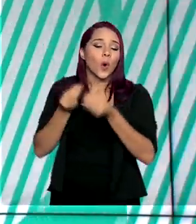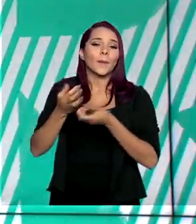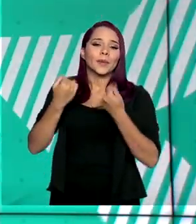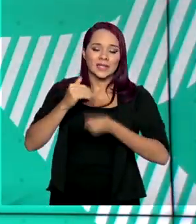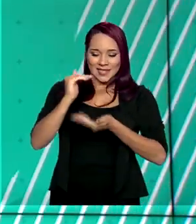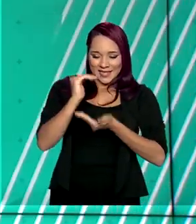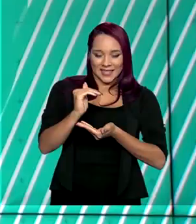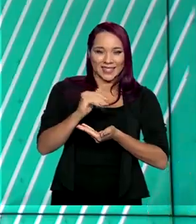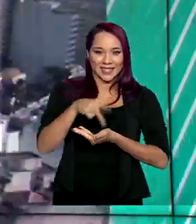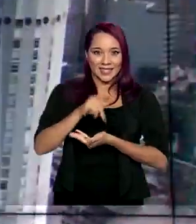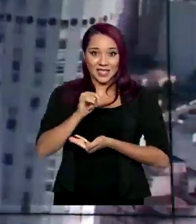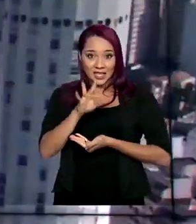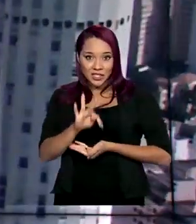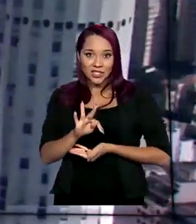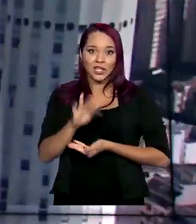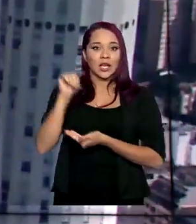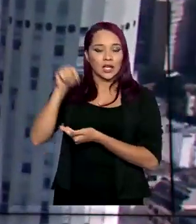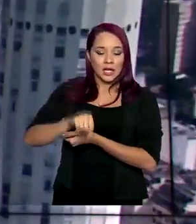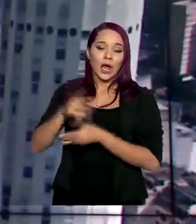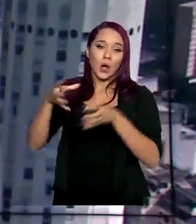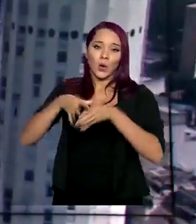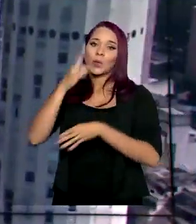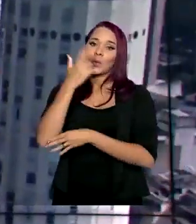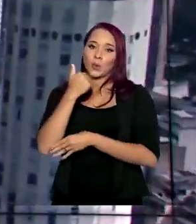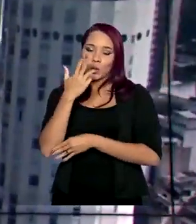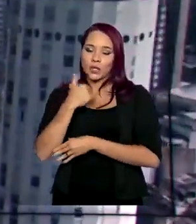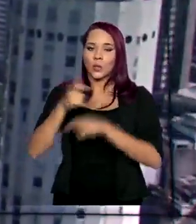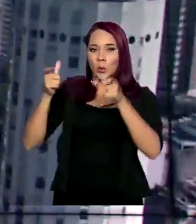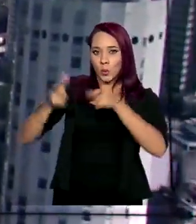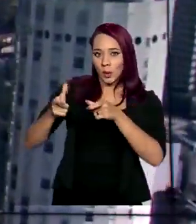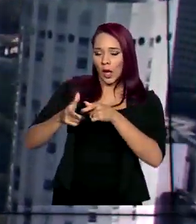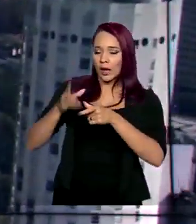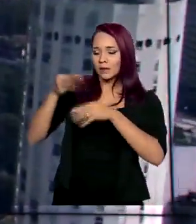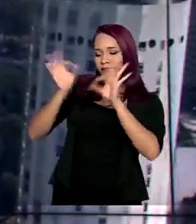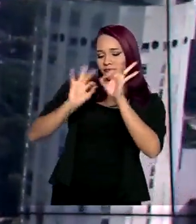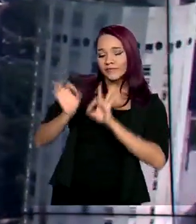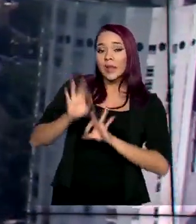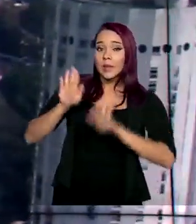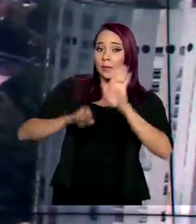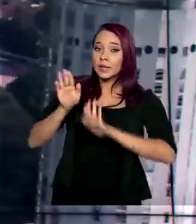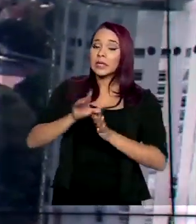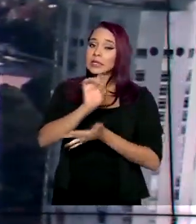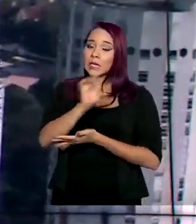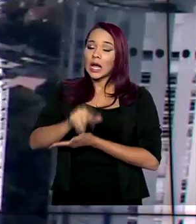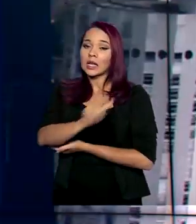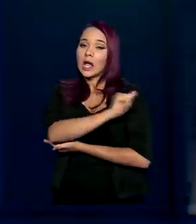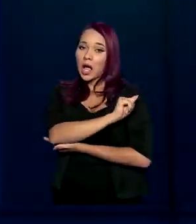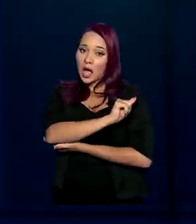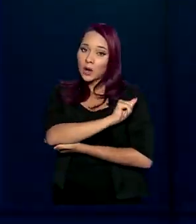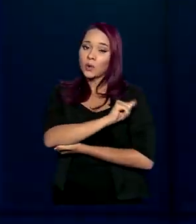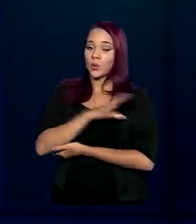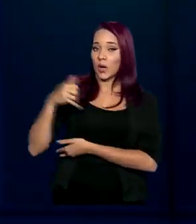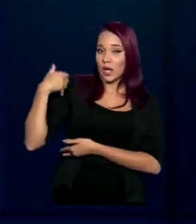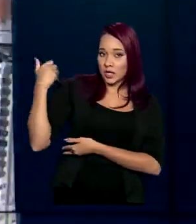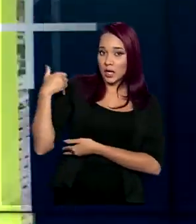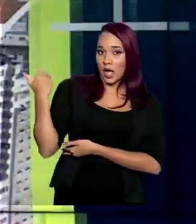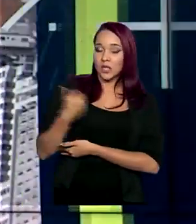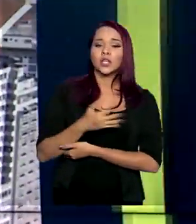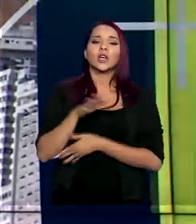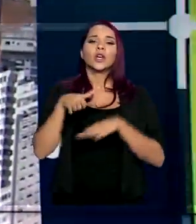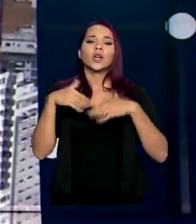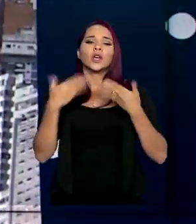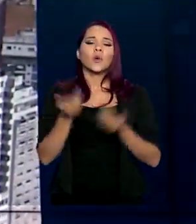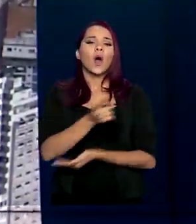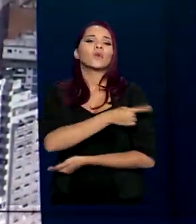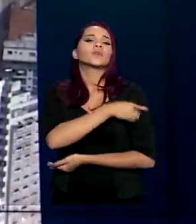kits, definidos pela equipe de nutrição local, de acordo com a faixa etária de cada estudante e o período em que estaria sendo